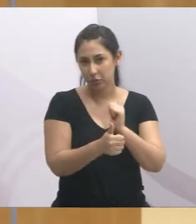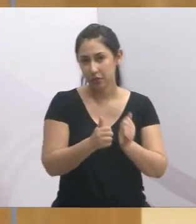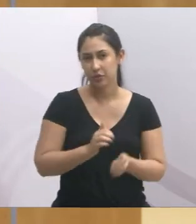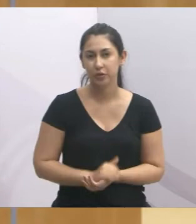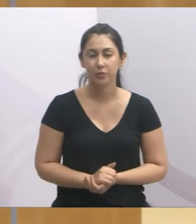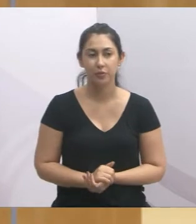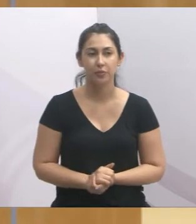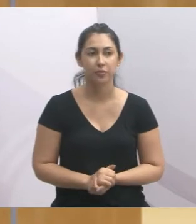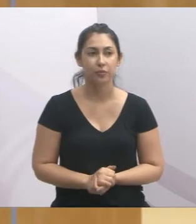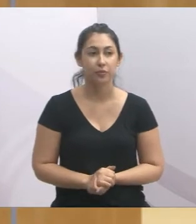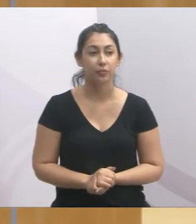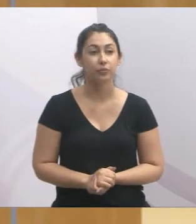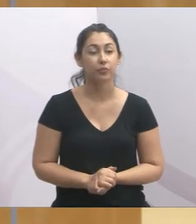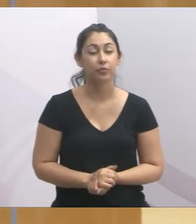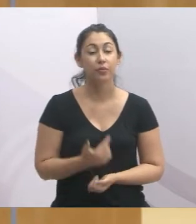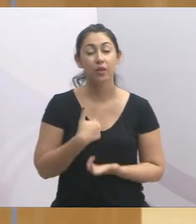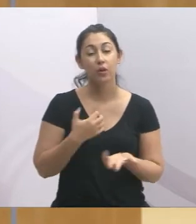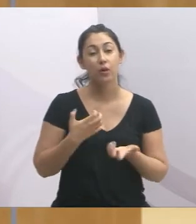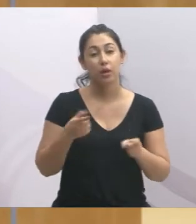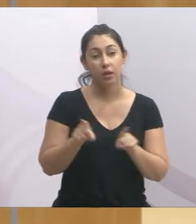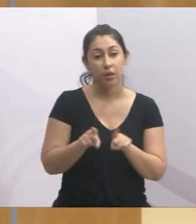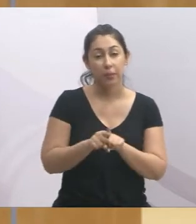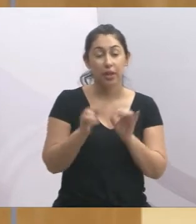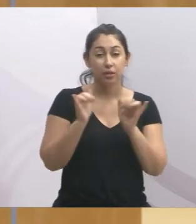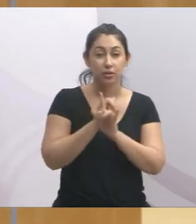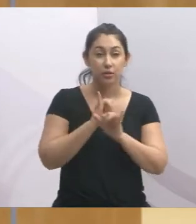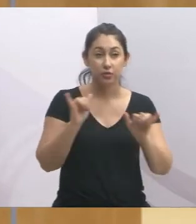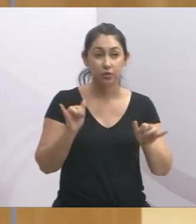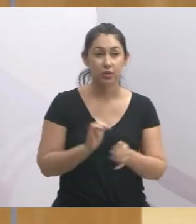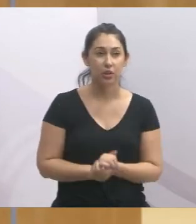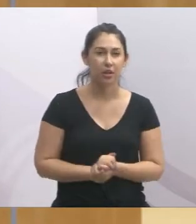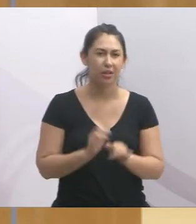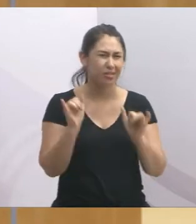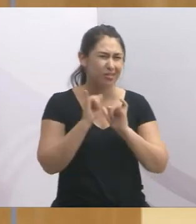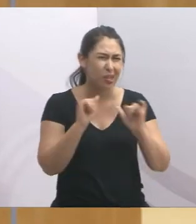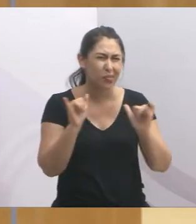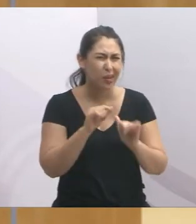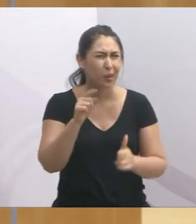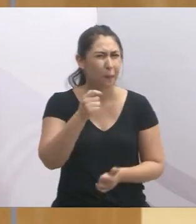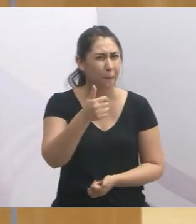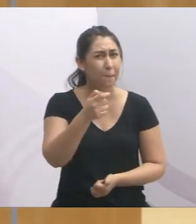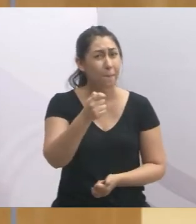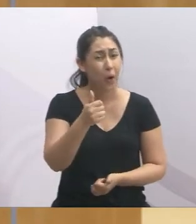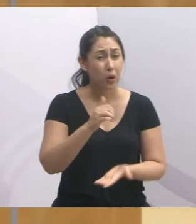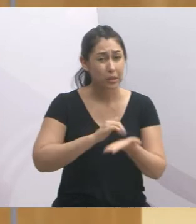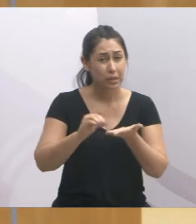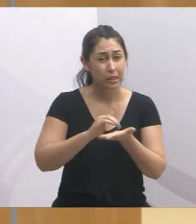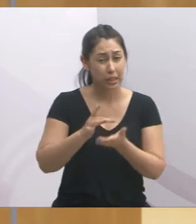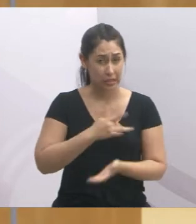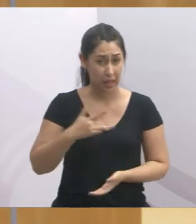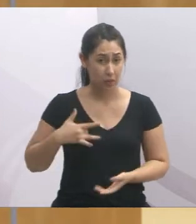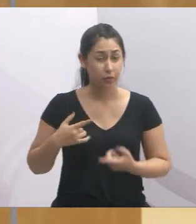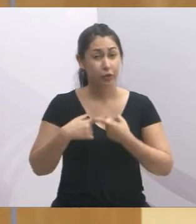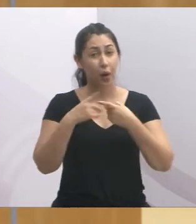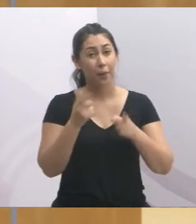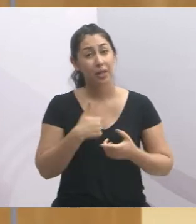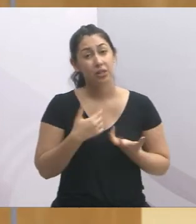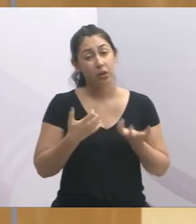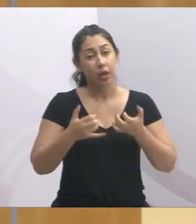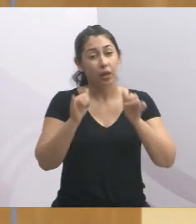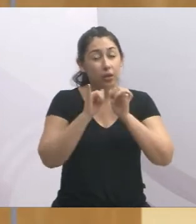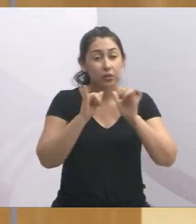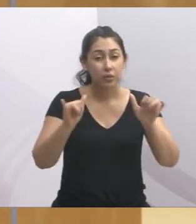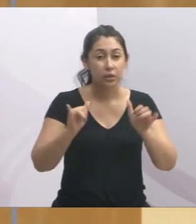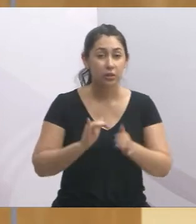cidade. Queria aqui também divulgar, não está sendo muito divulgado pela Secretaria de Saúde, mas quero avisar aos